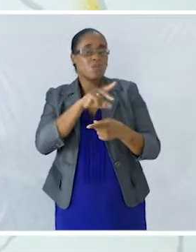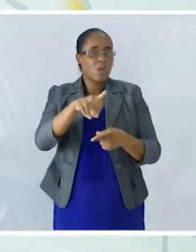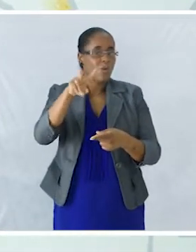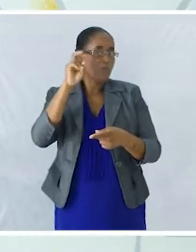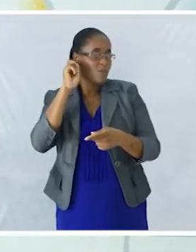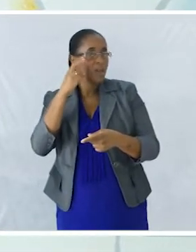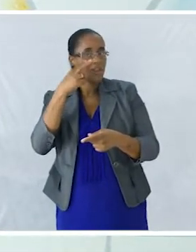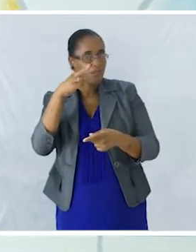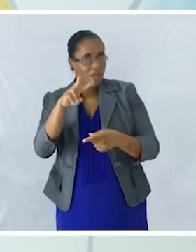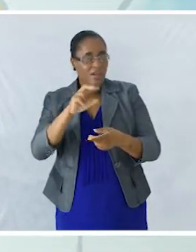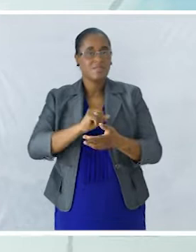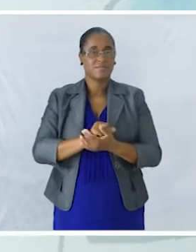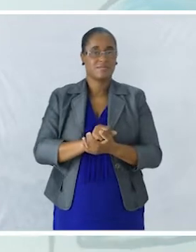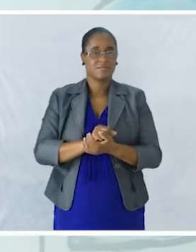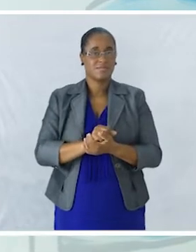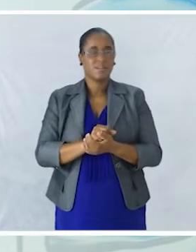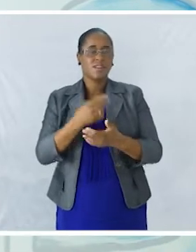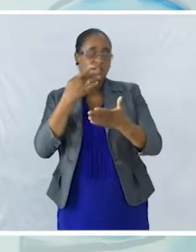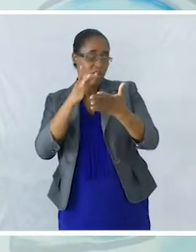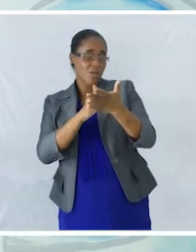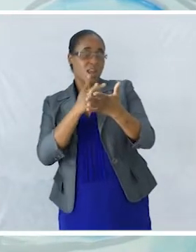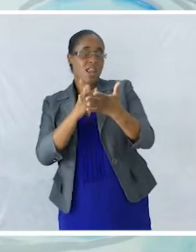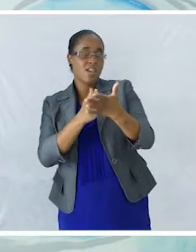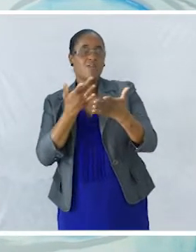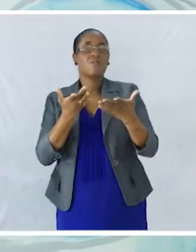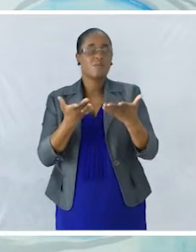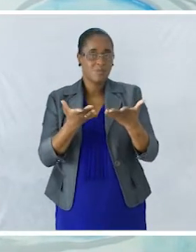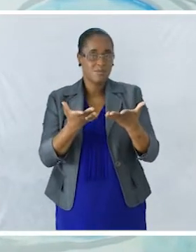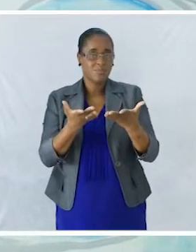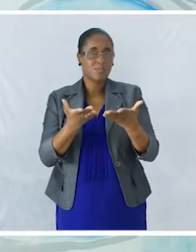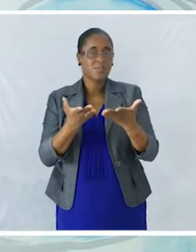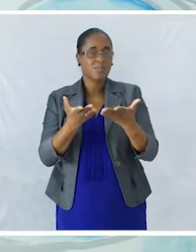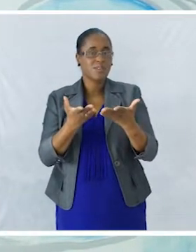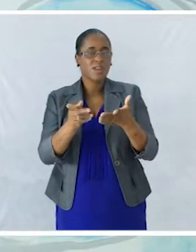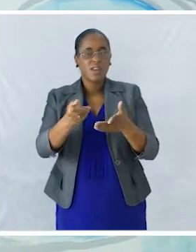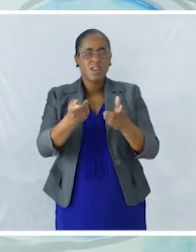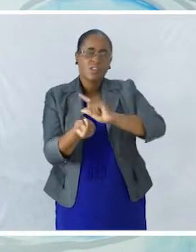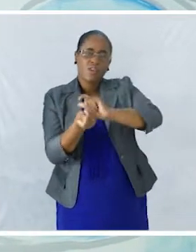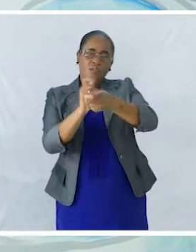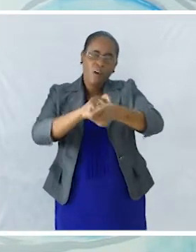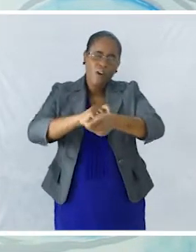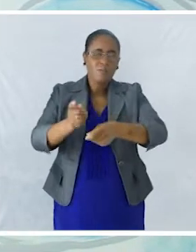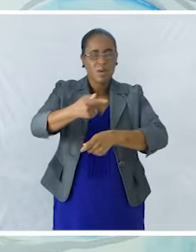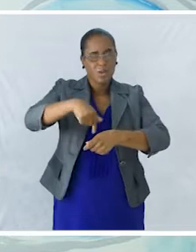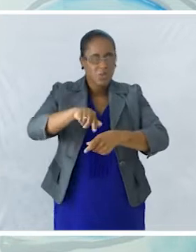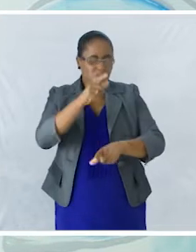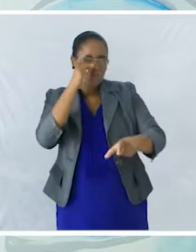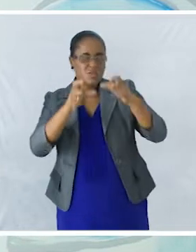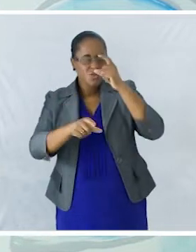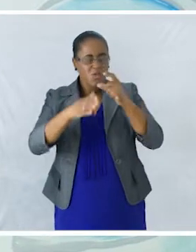ouvir Que o livro Nos transforma Em pessoas mais